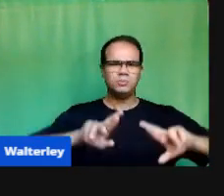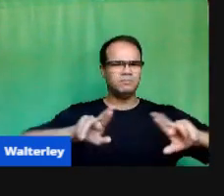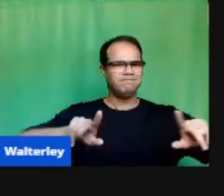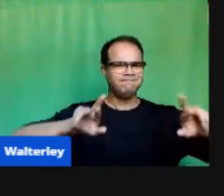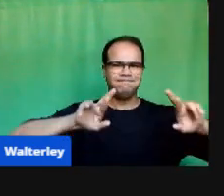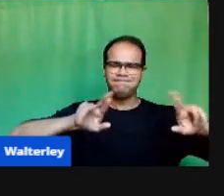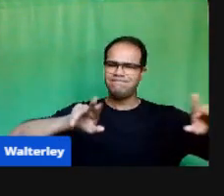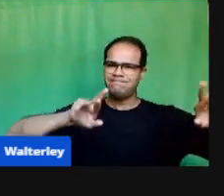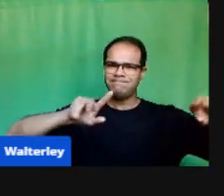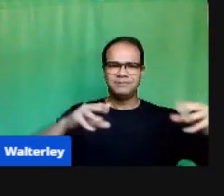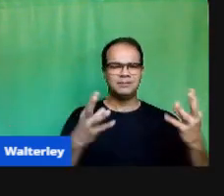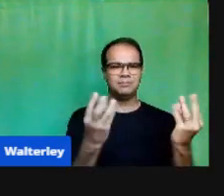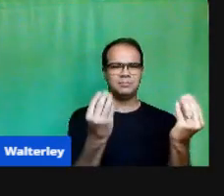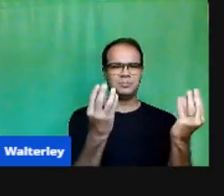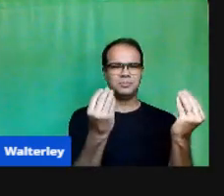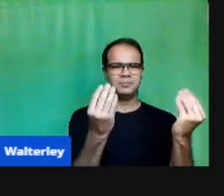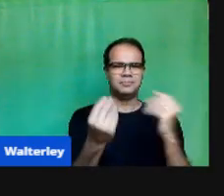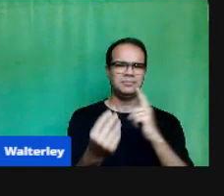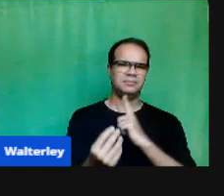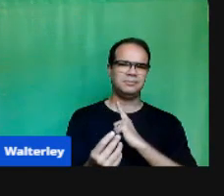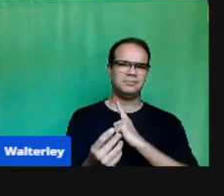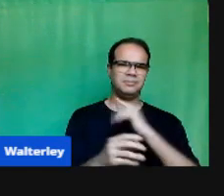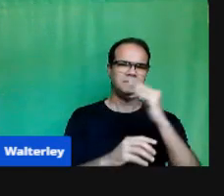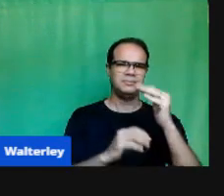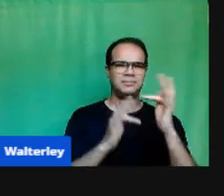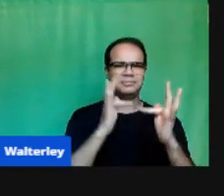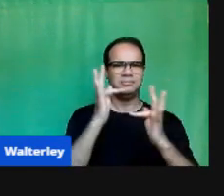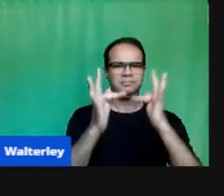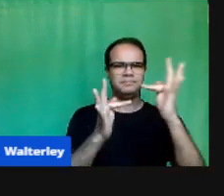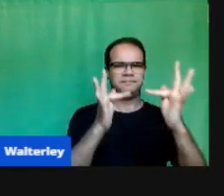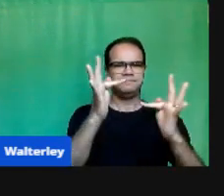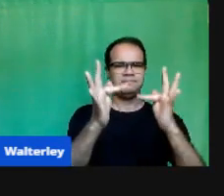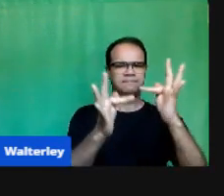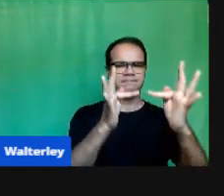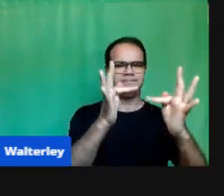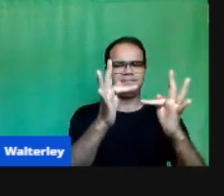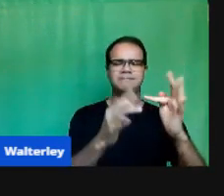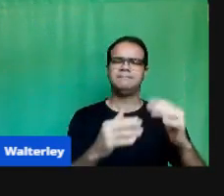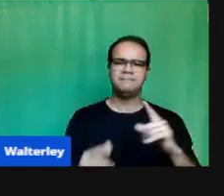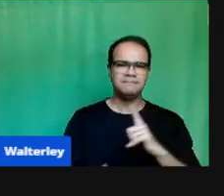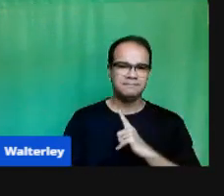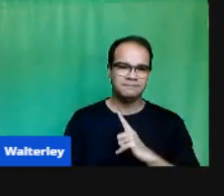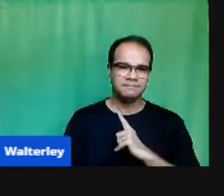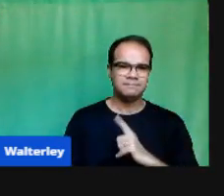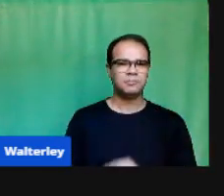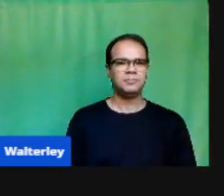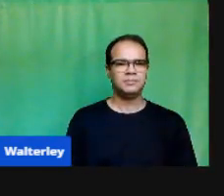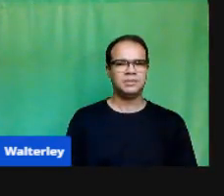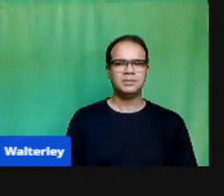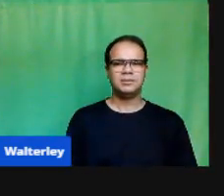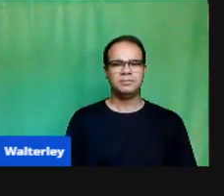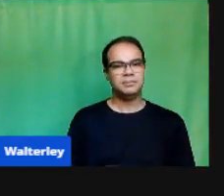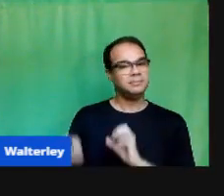Sendo Utilizadas Neste momento Para transmitir A aula